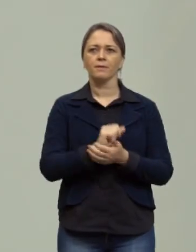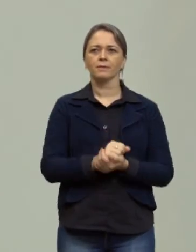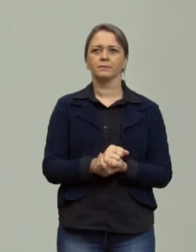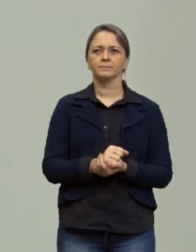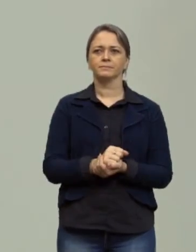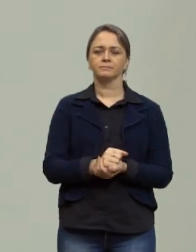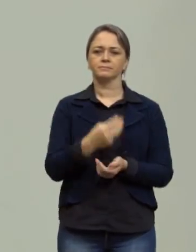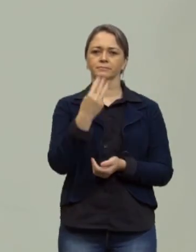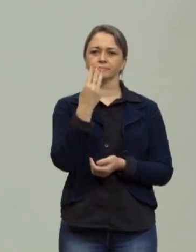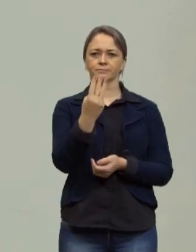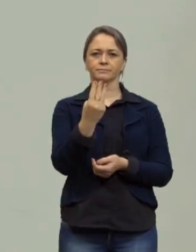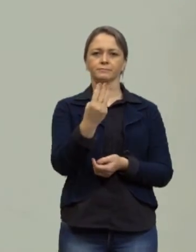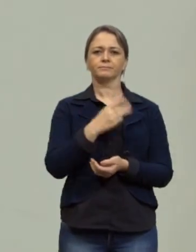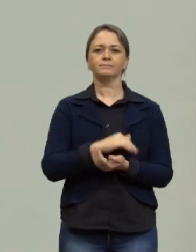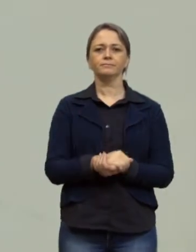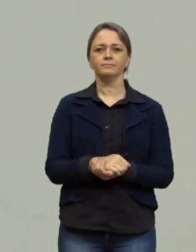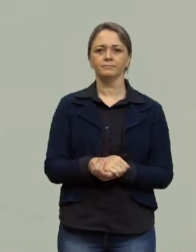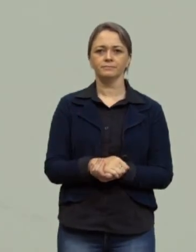termo é três